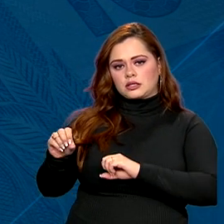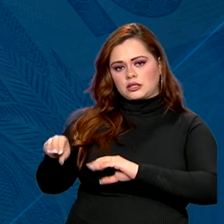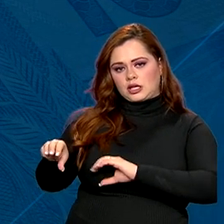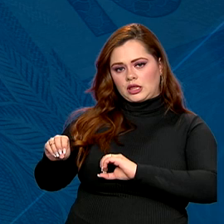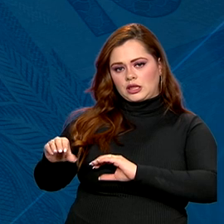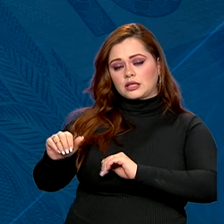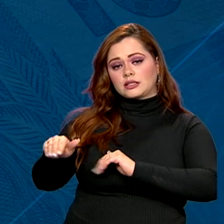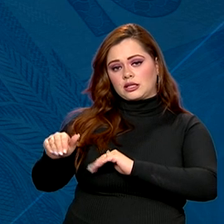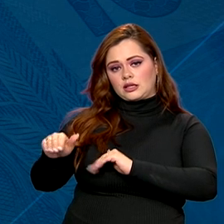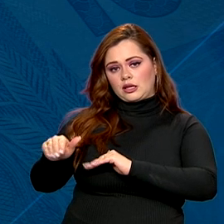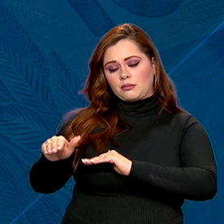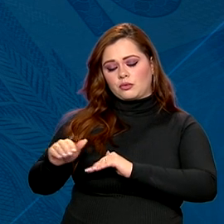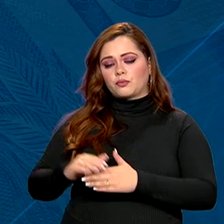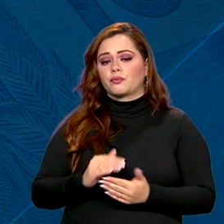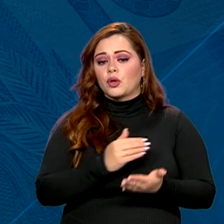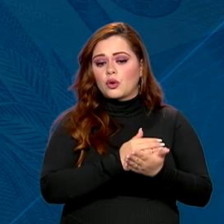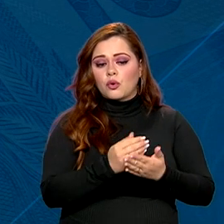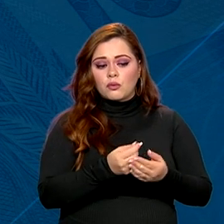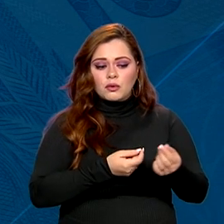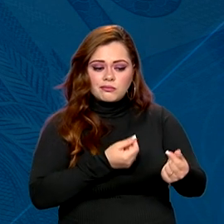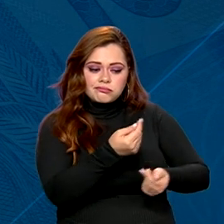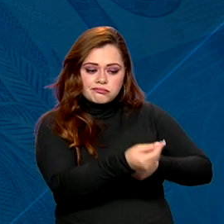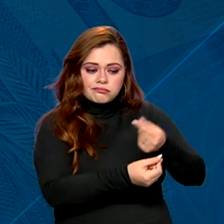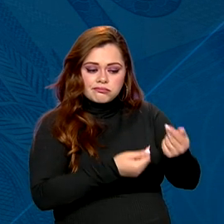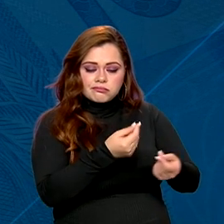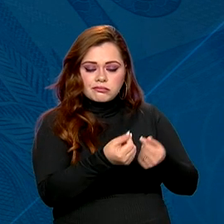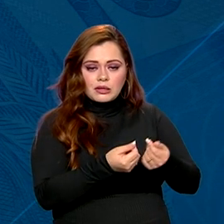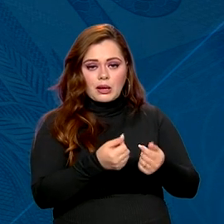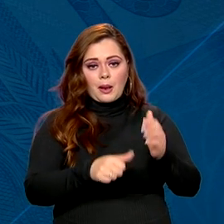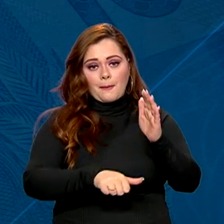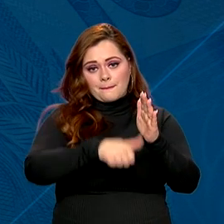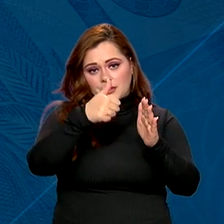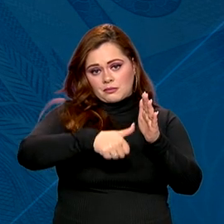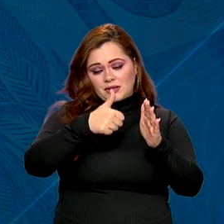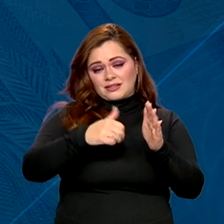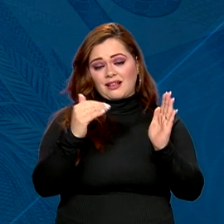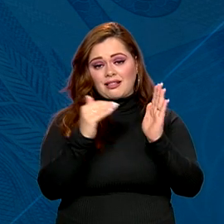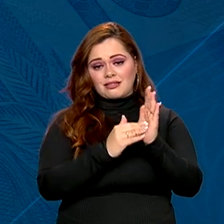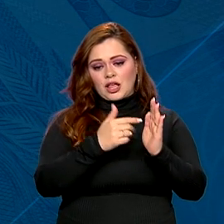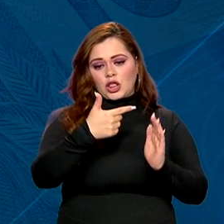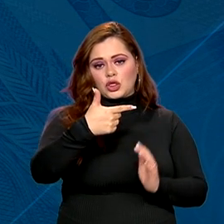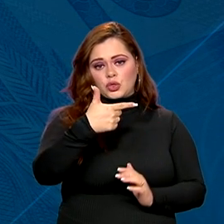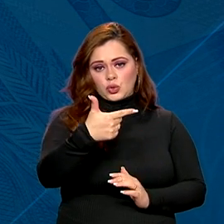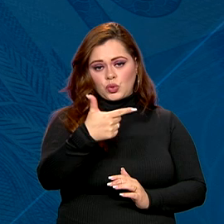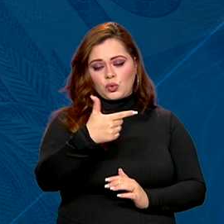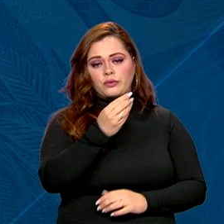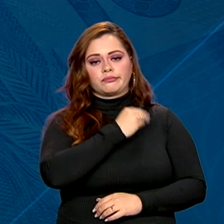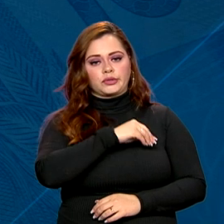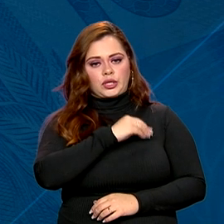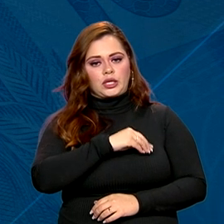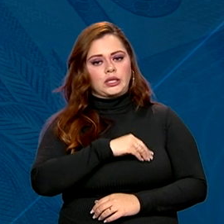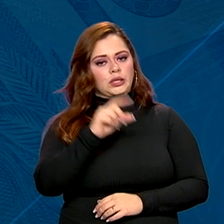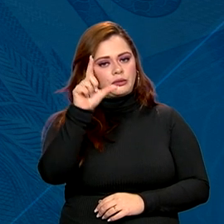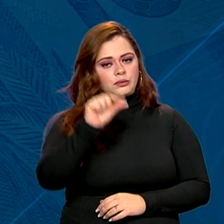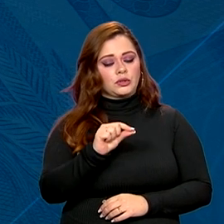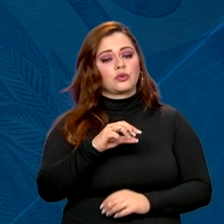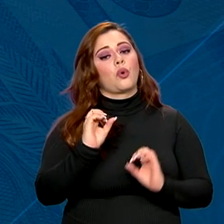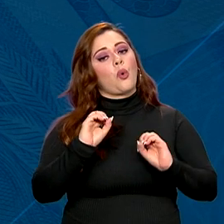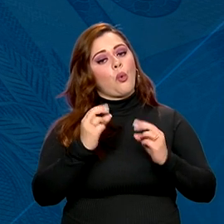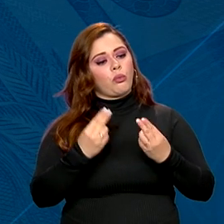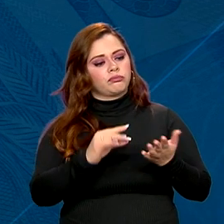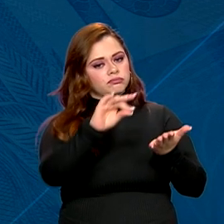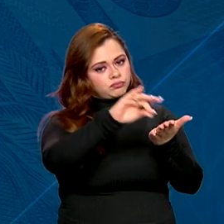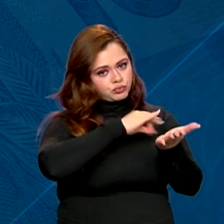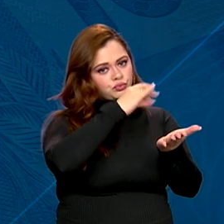renegociações da faixa 1. Esta faixa inclui pessoas que ganham até dois salários mínimos ou que estão inscritas no Cadastro